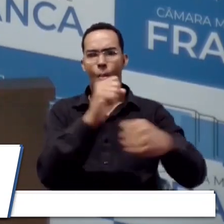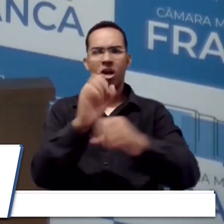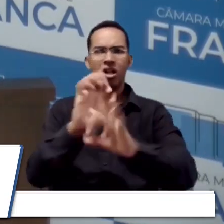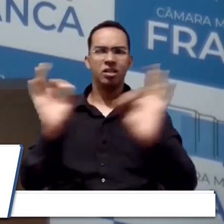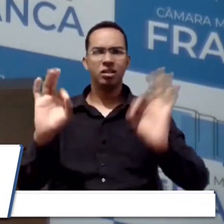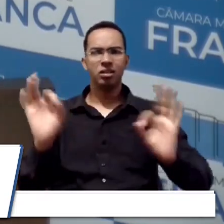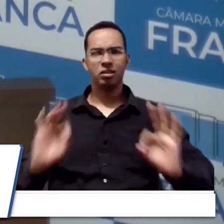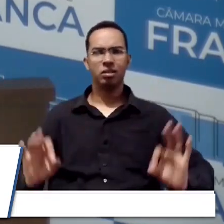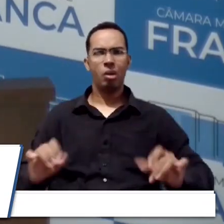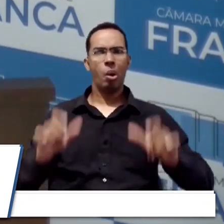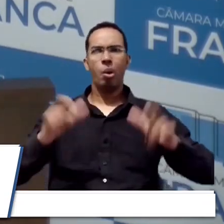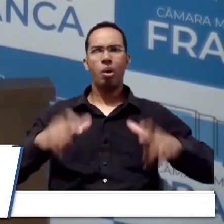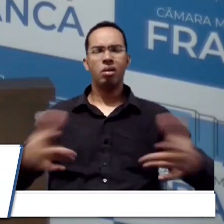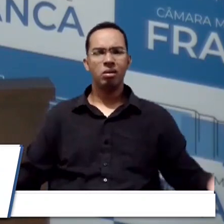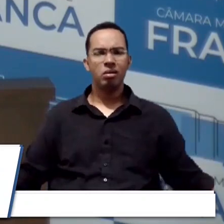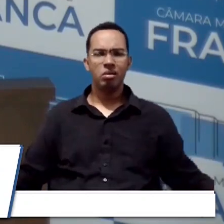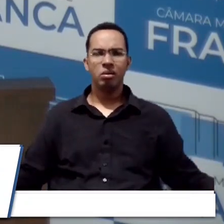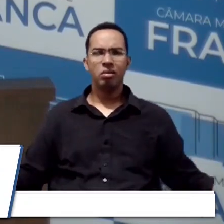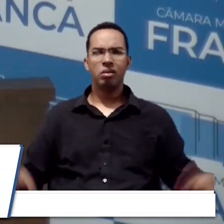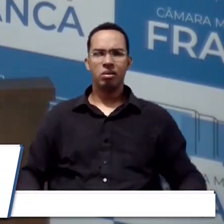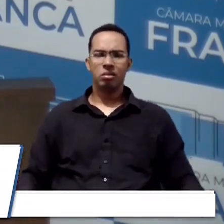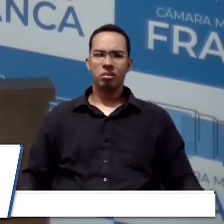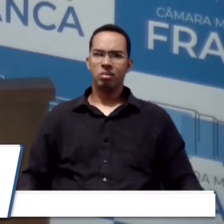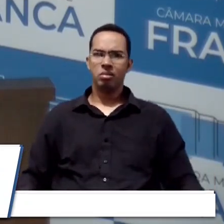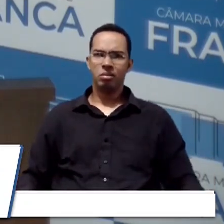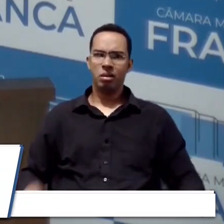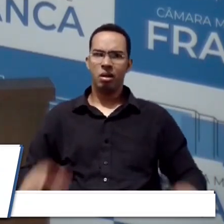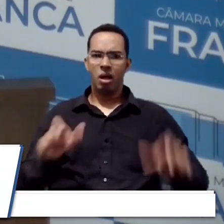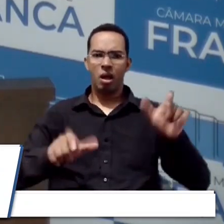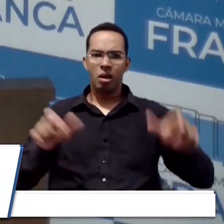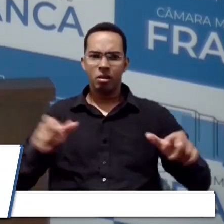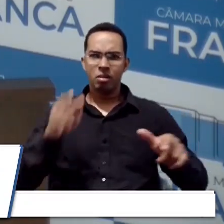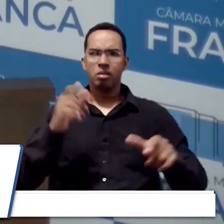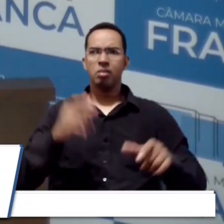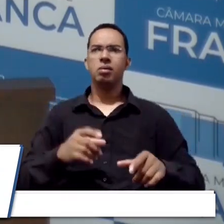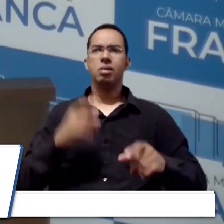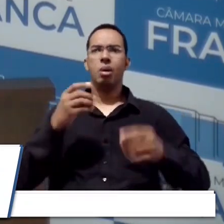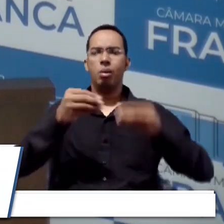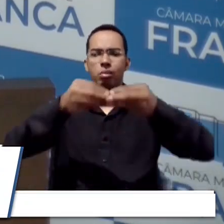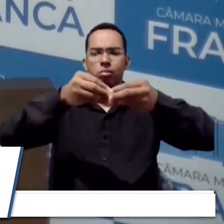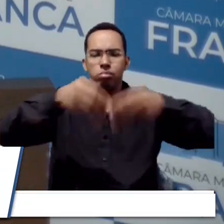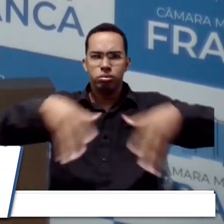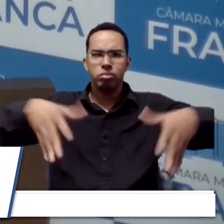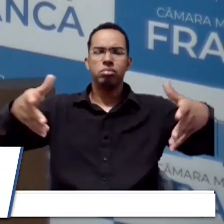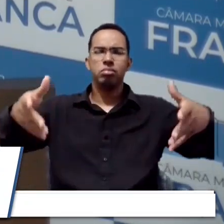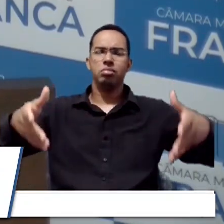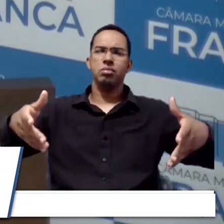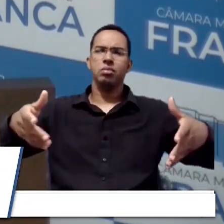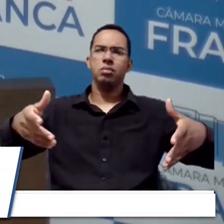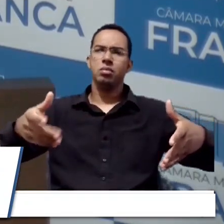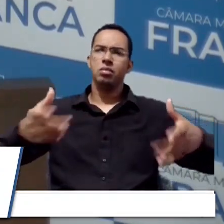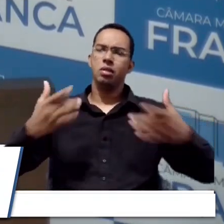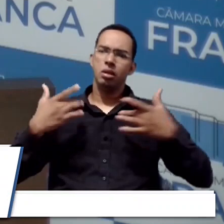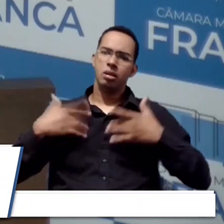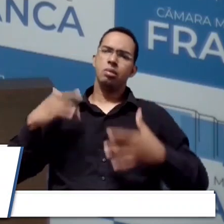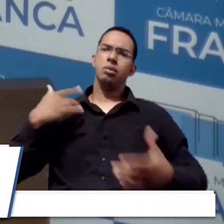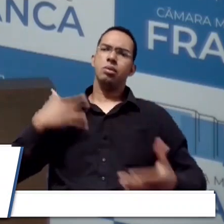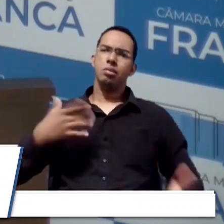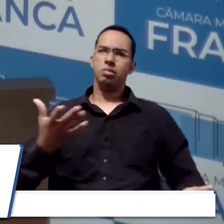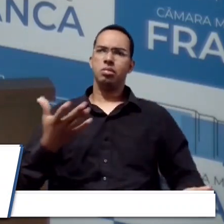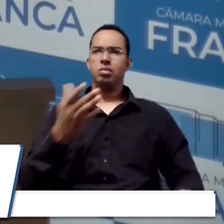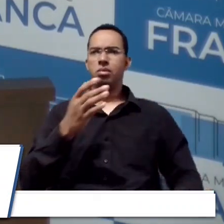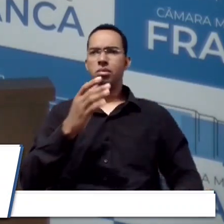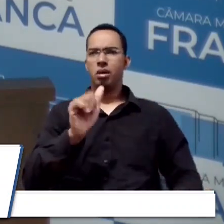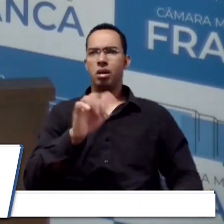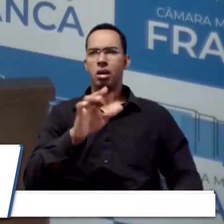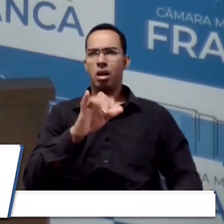do local. As pessoas lá ficam prejudicadas. Oh, dá dó. Então, o Carlinho da Alta